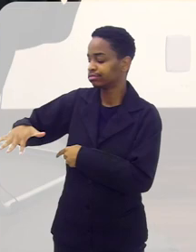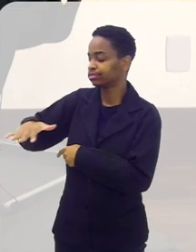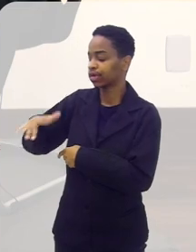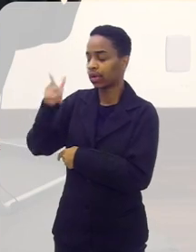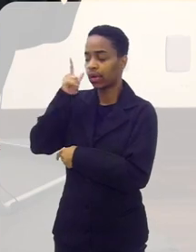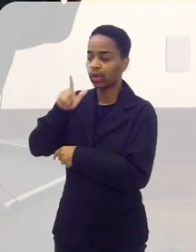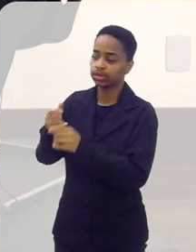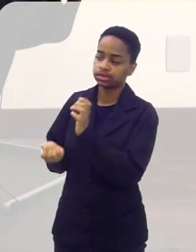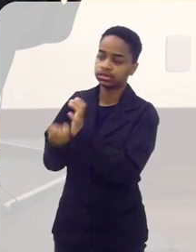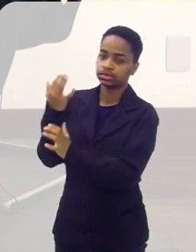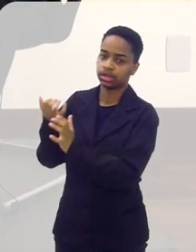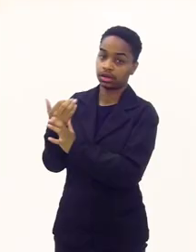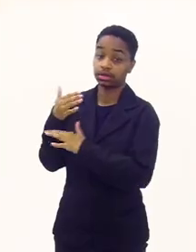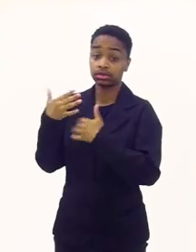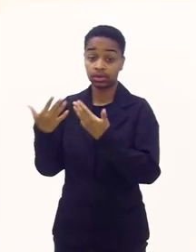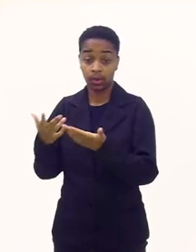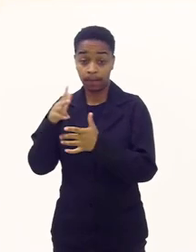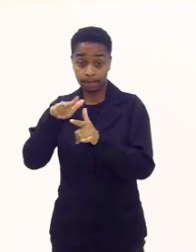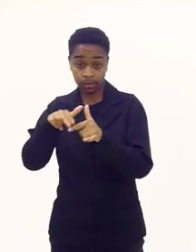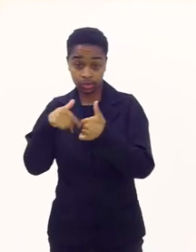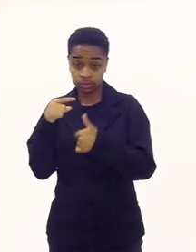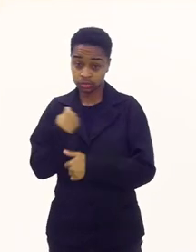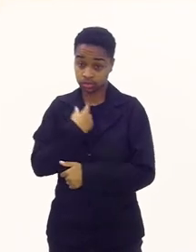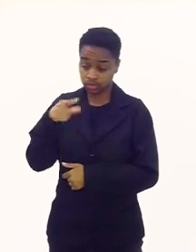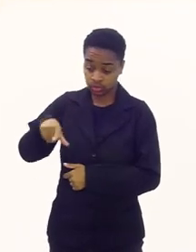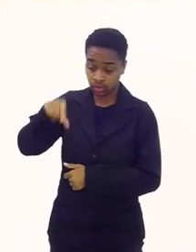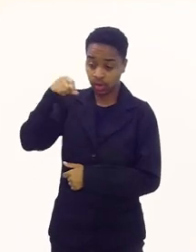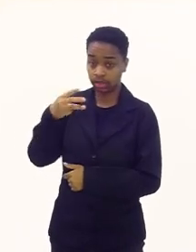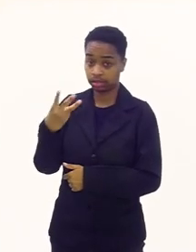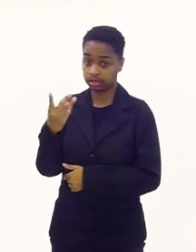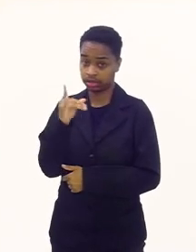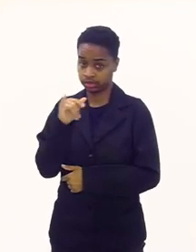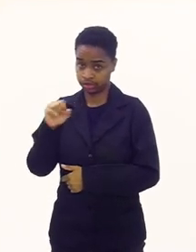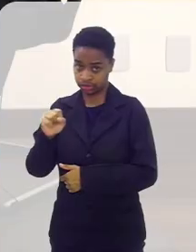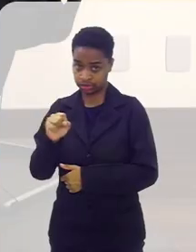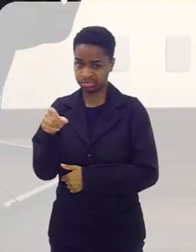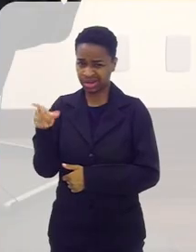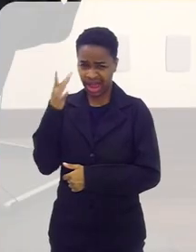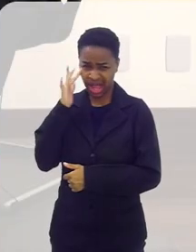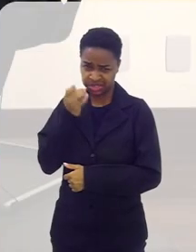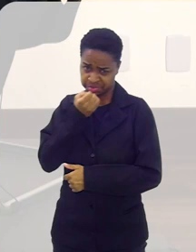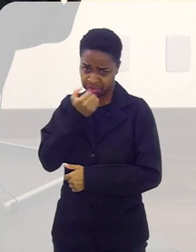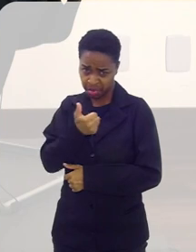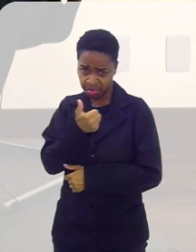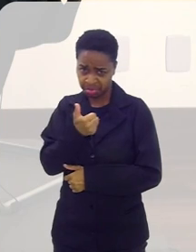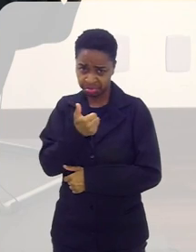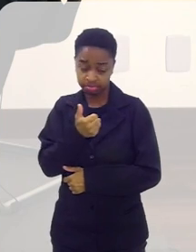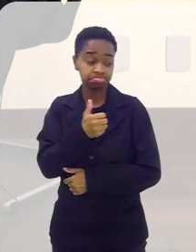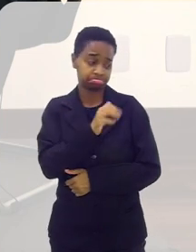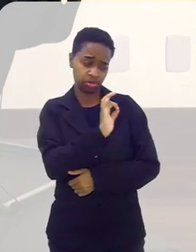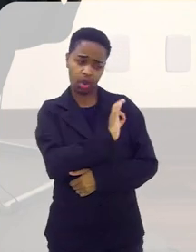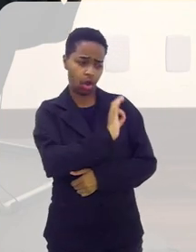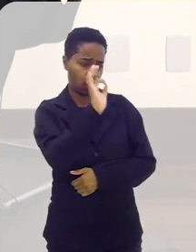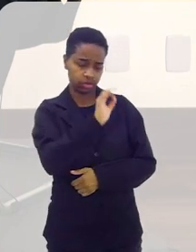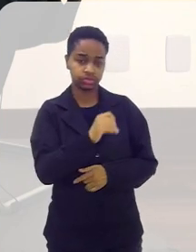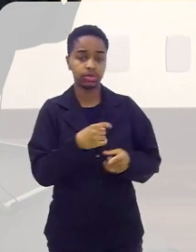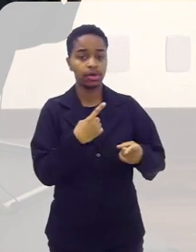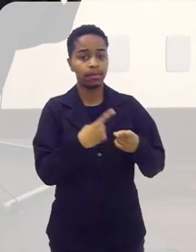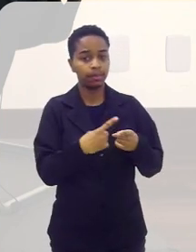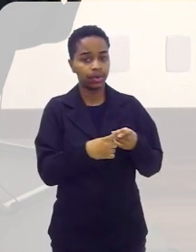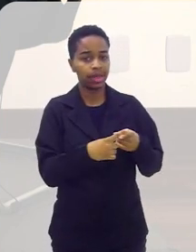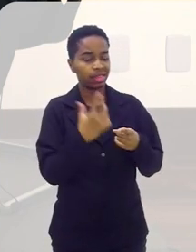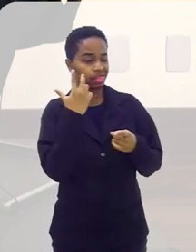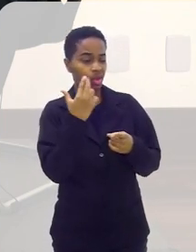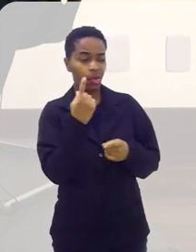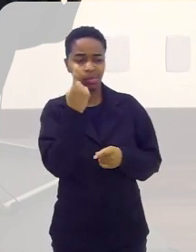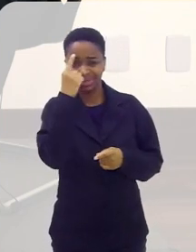que elas possam fazer. Então, por isso, a opção dos três dias. Você achou uma boa opção? Excelente opção.